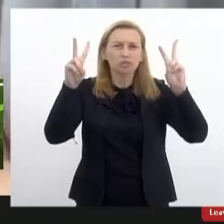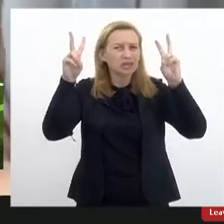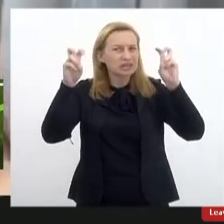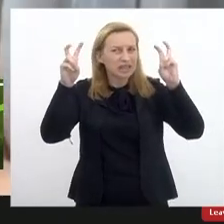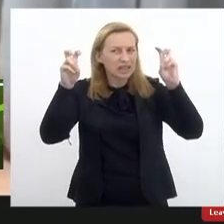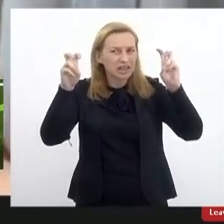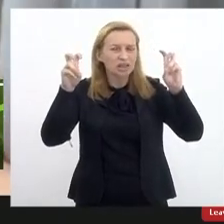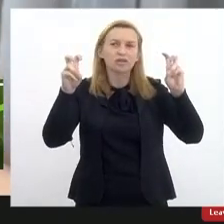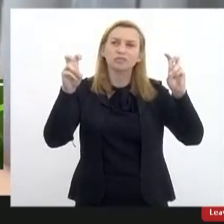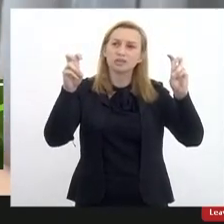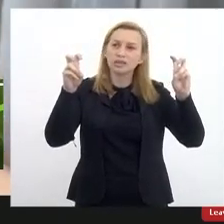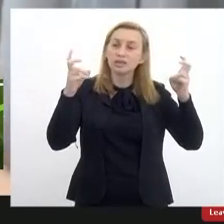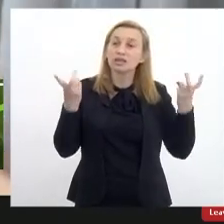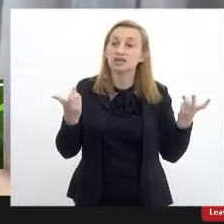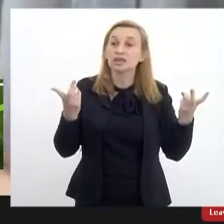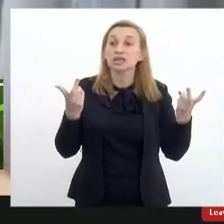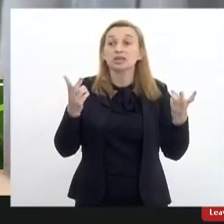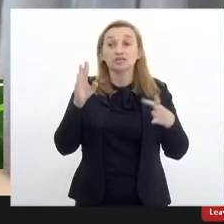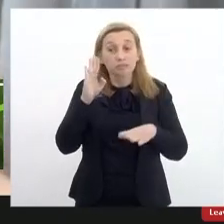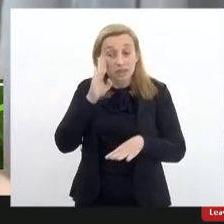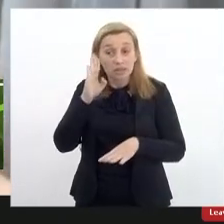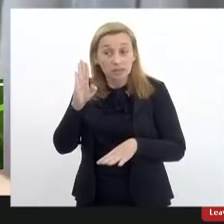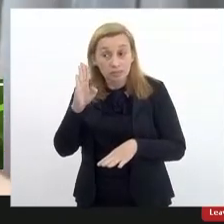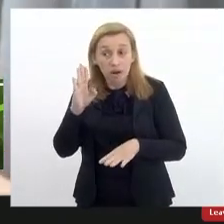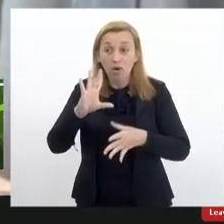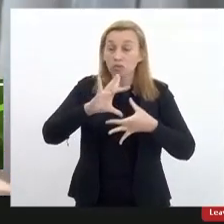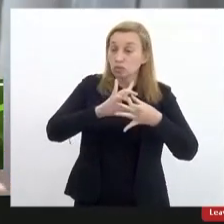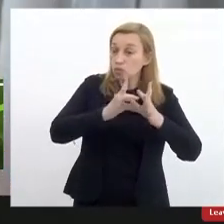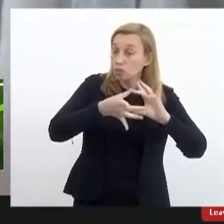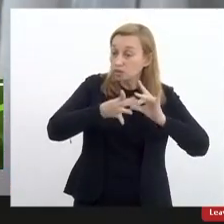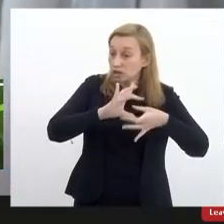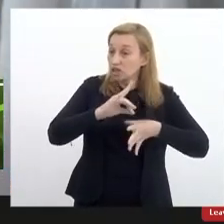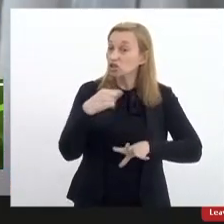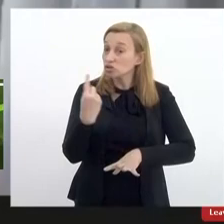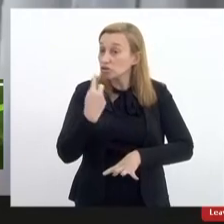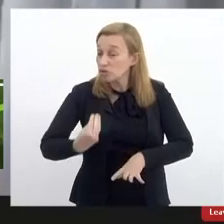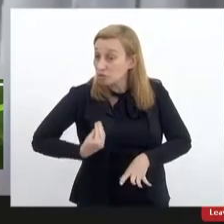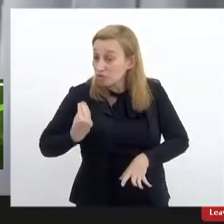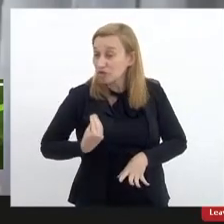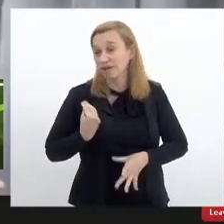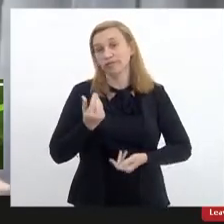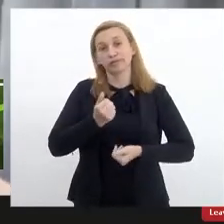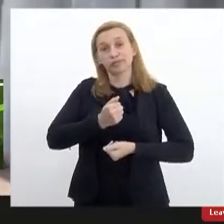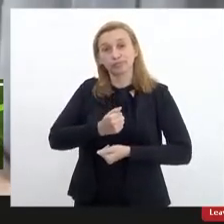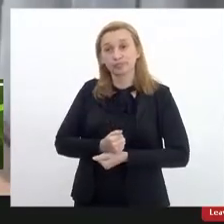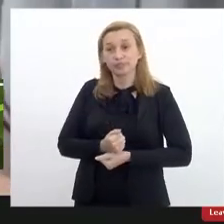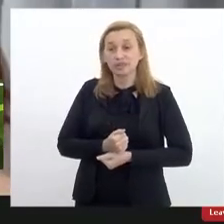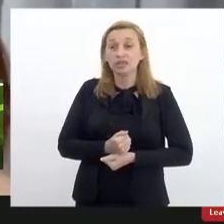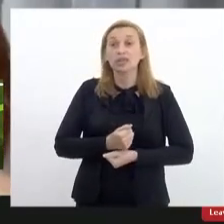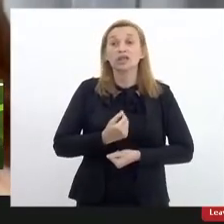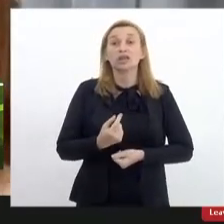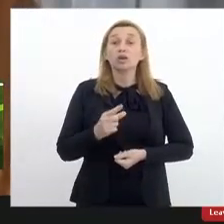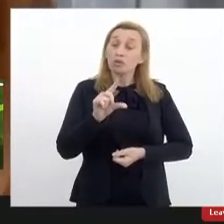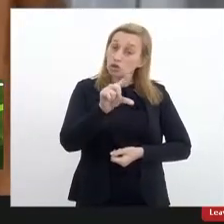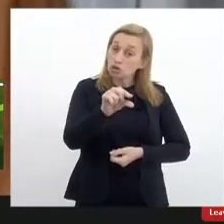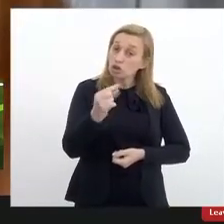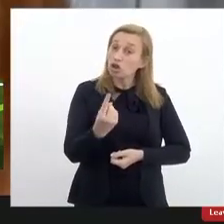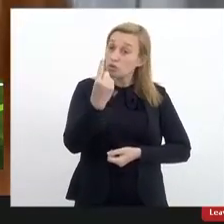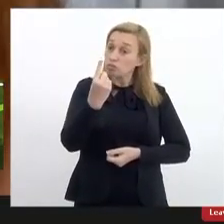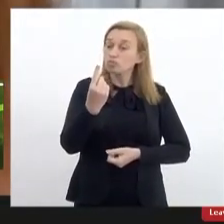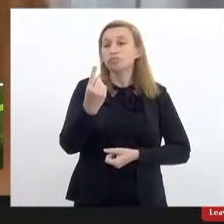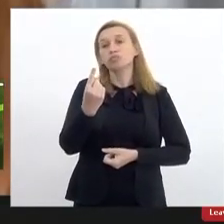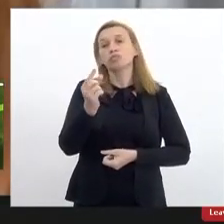extremamente relevantes no contexto no qual nós estamos vivendo e um deles diz